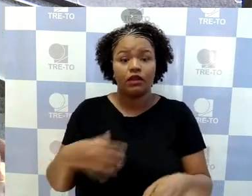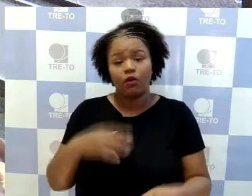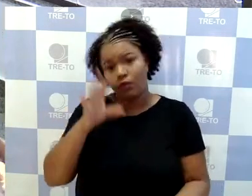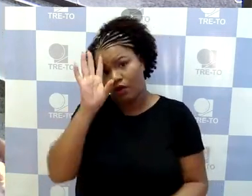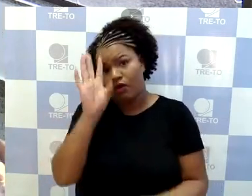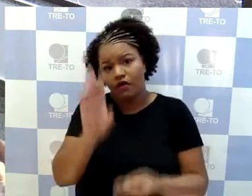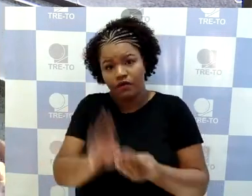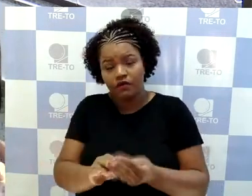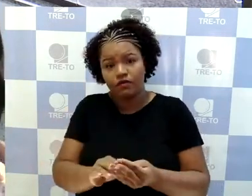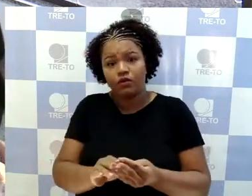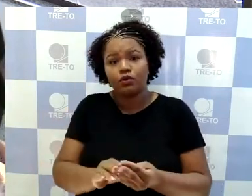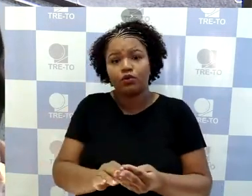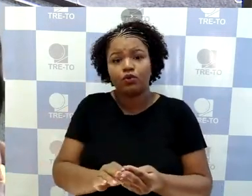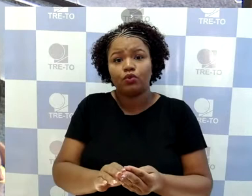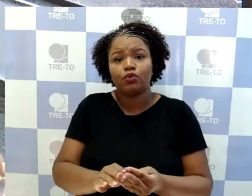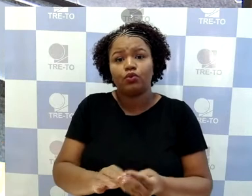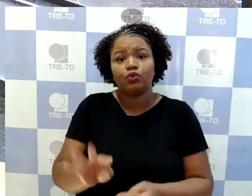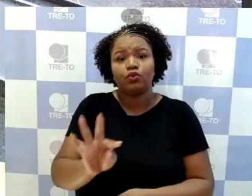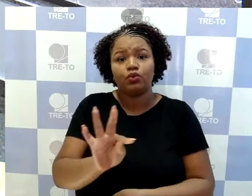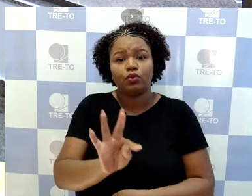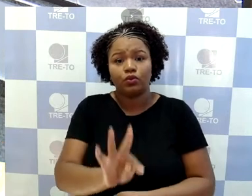do Tribunal Superior Eleitoral,